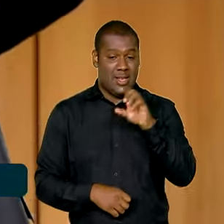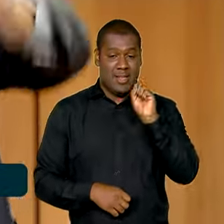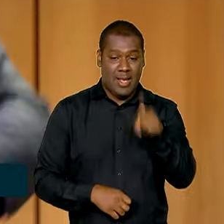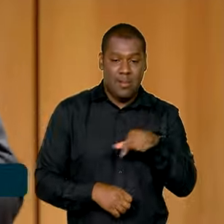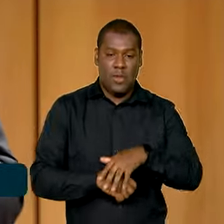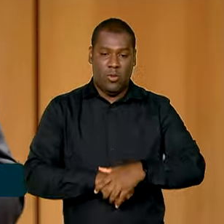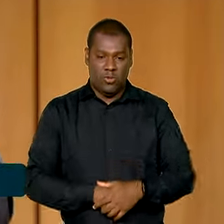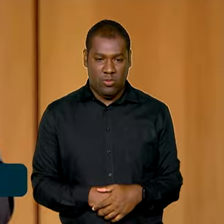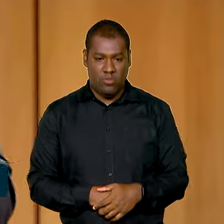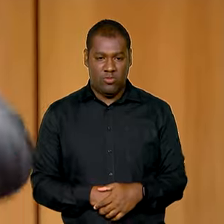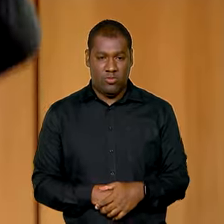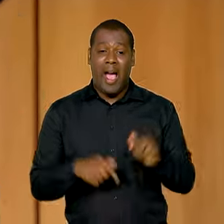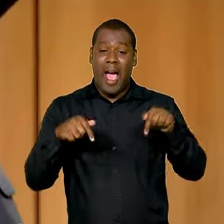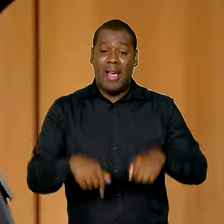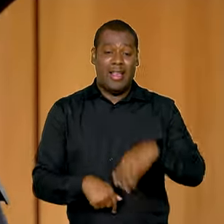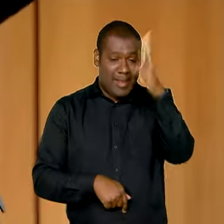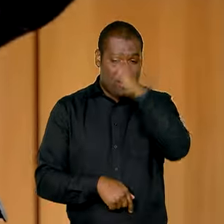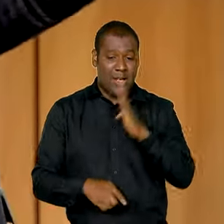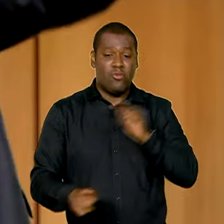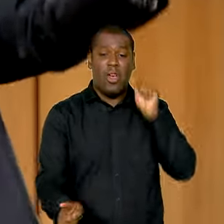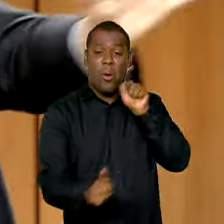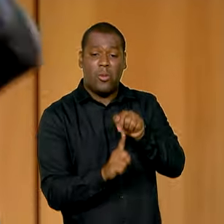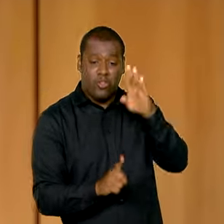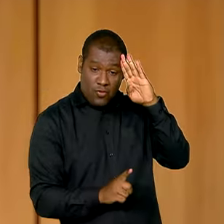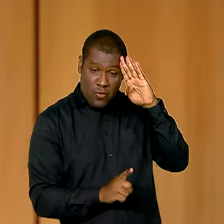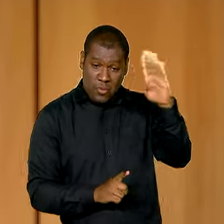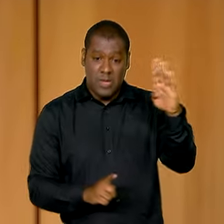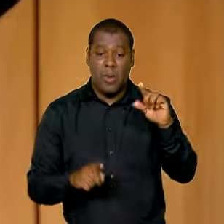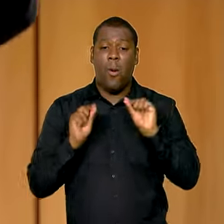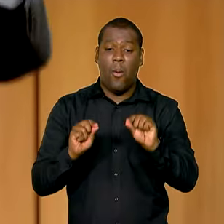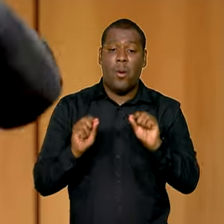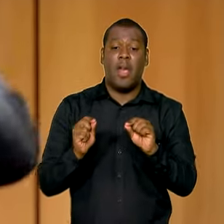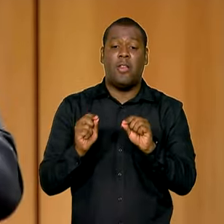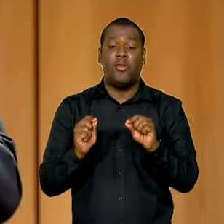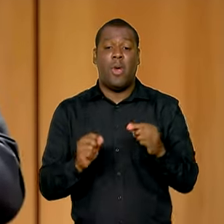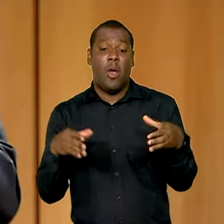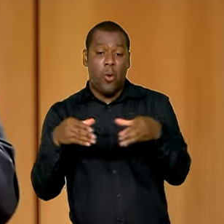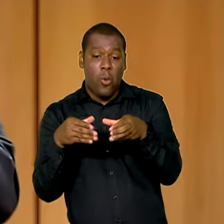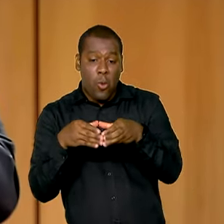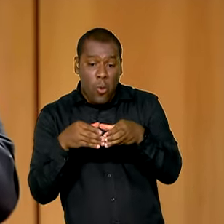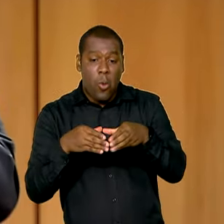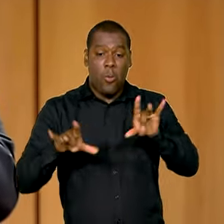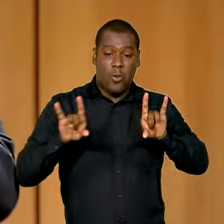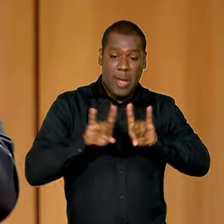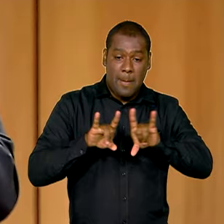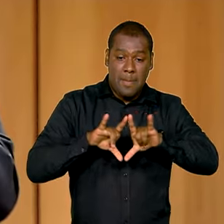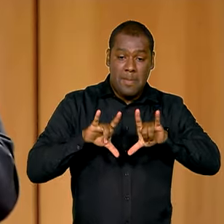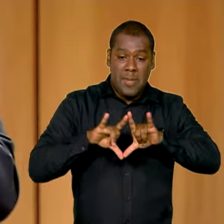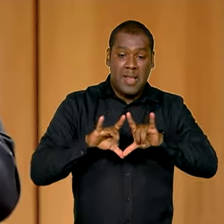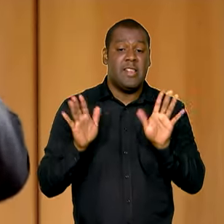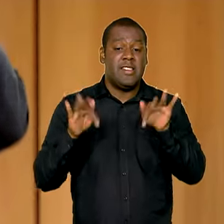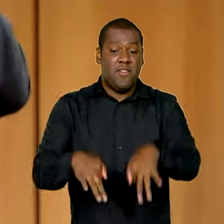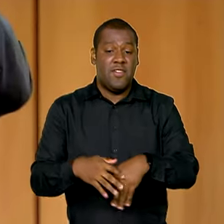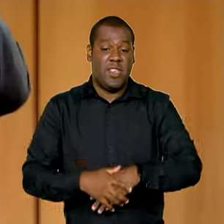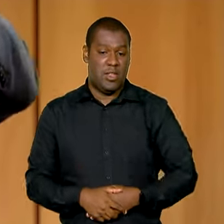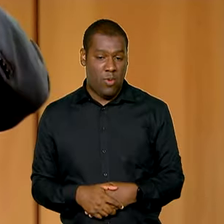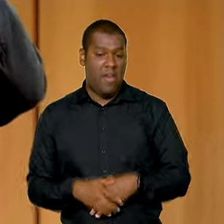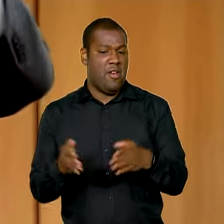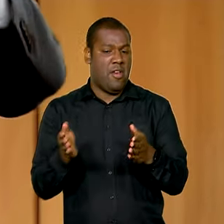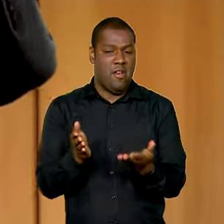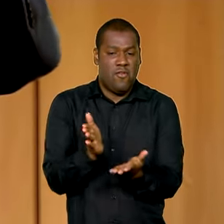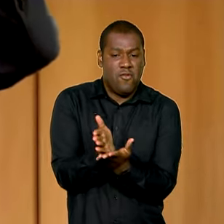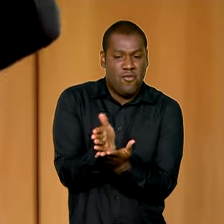combate às facções. Descapitalização, fronteira, controle de armas que nós fizemos. Quem foram